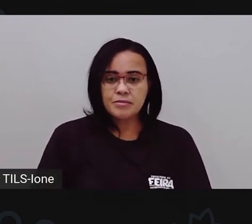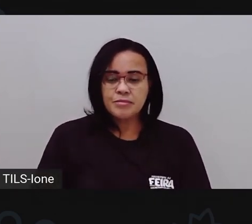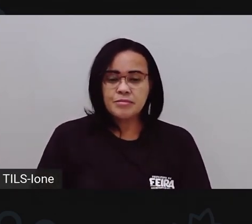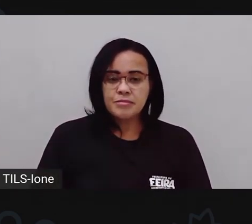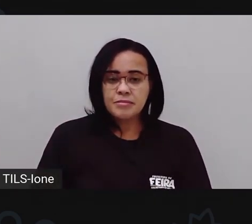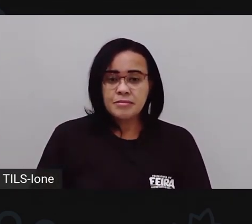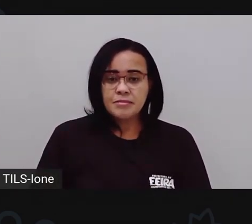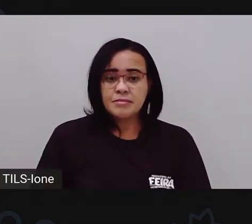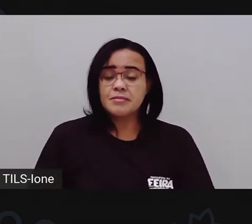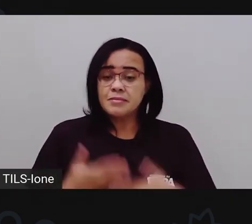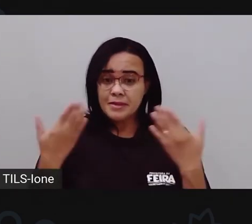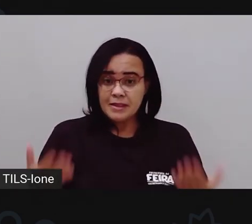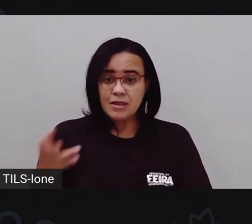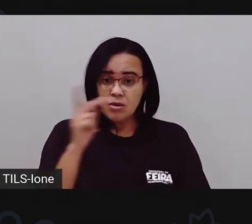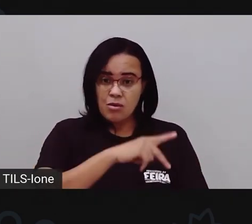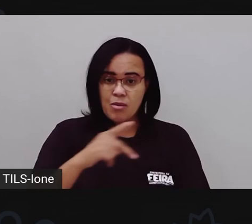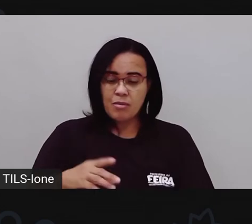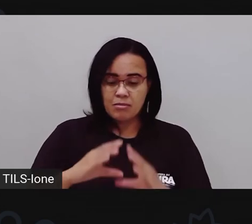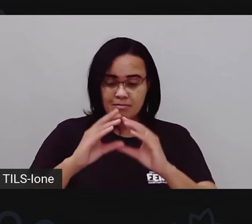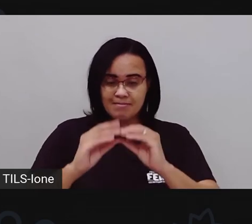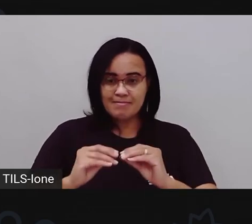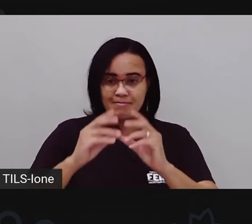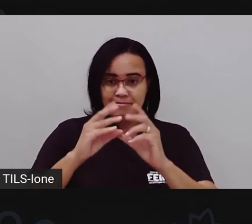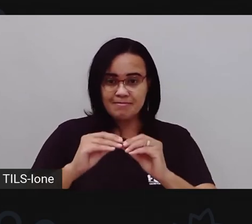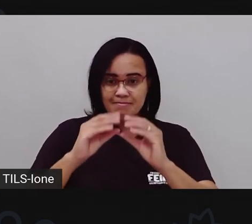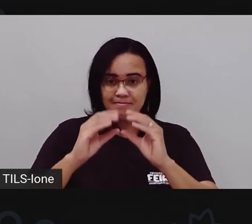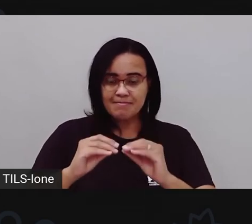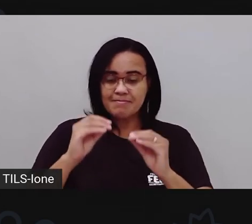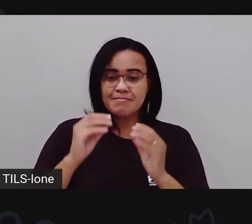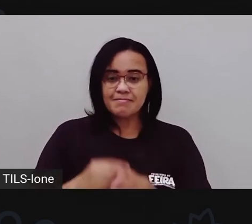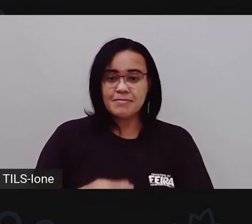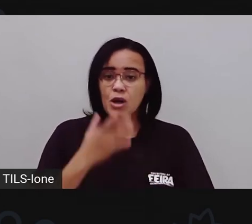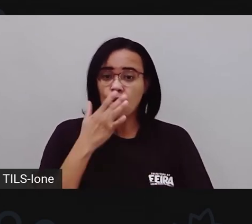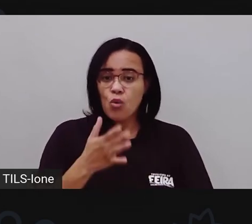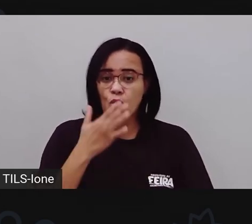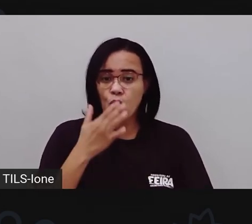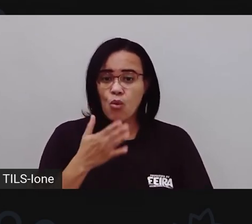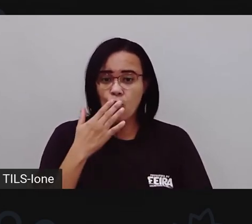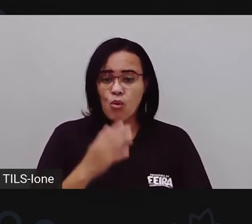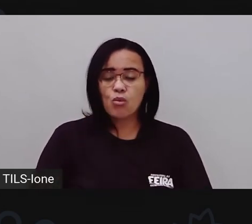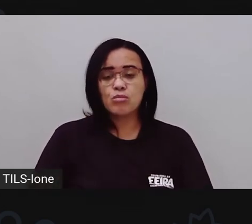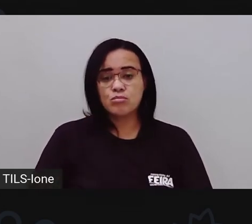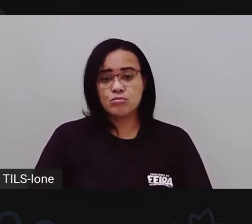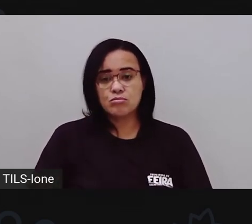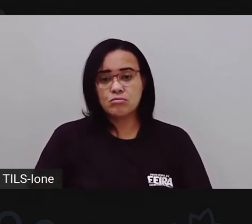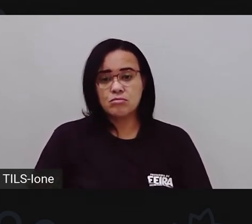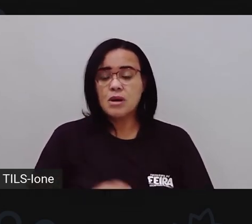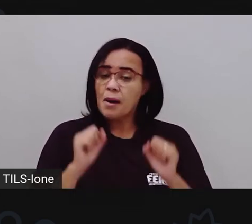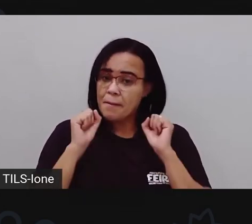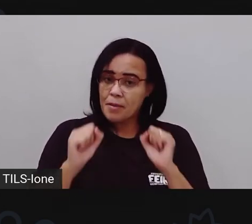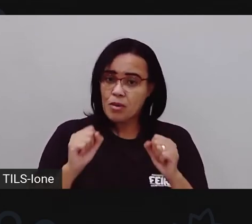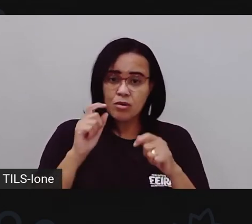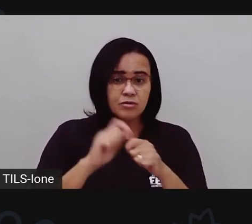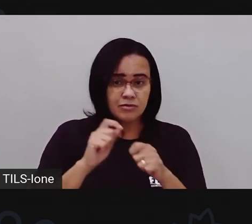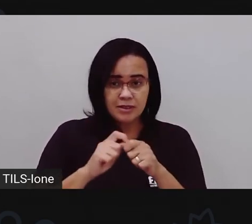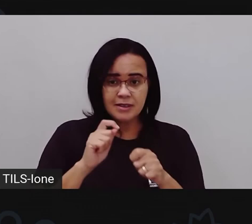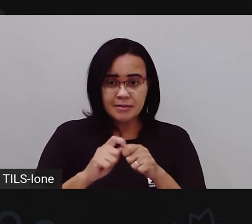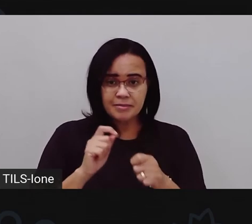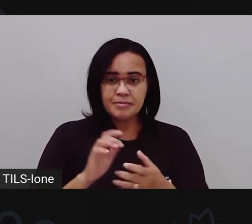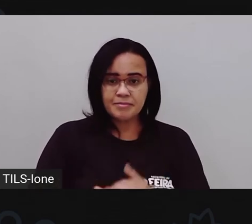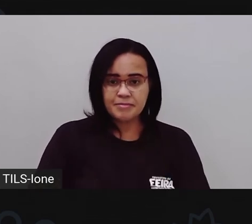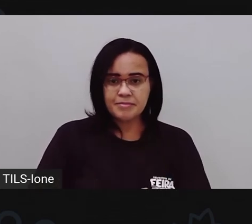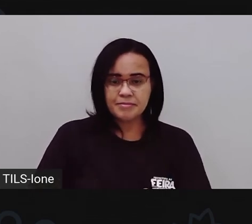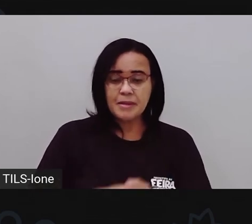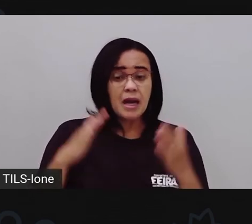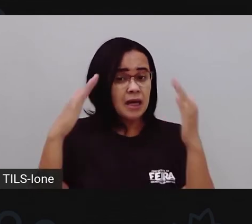a Pro vai pegar as massinhas de modelar aqui. E aí, em casa, você usa a sua imaginação. Você vai fazer suas